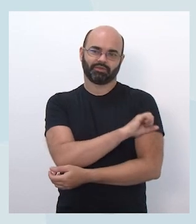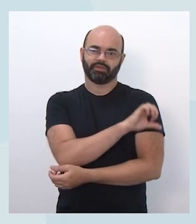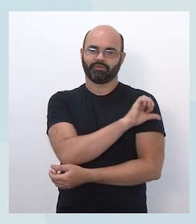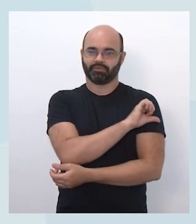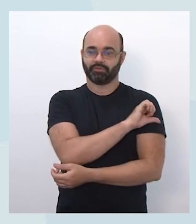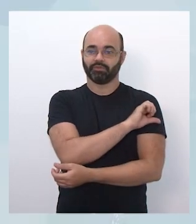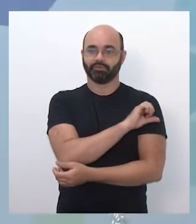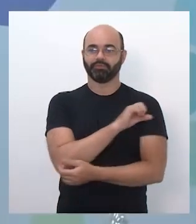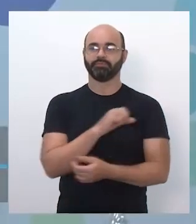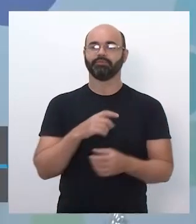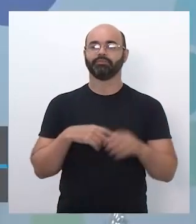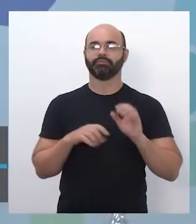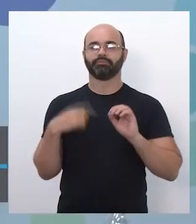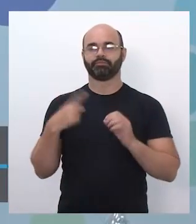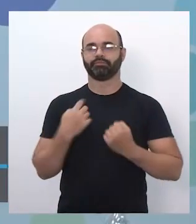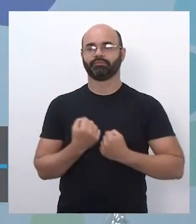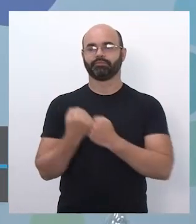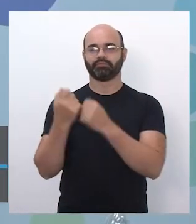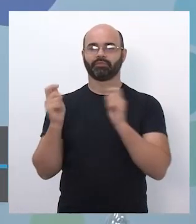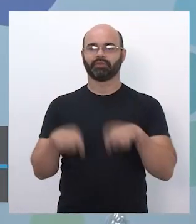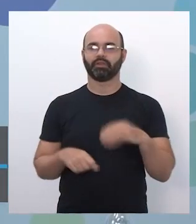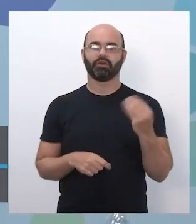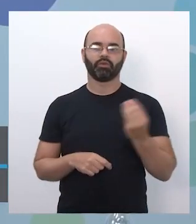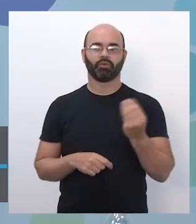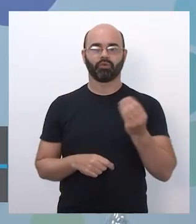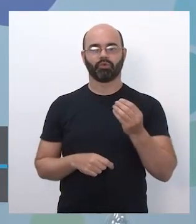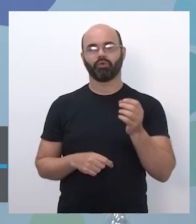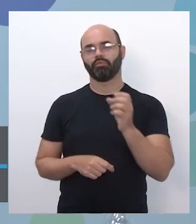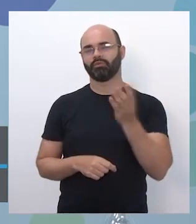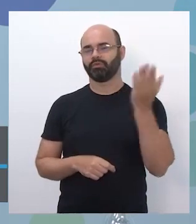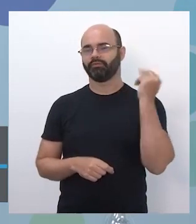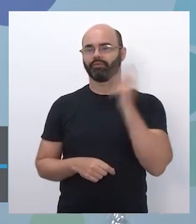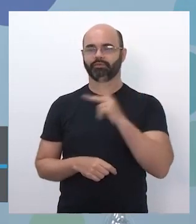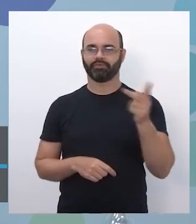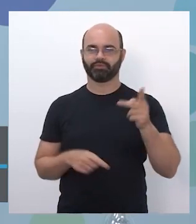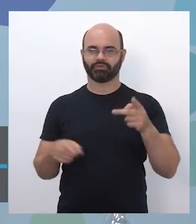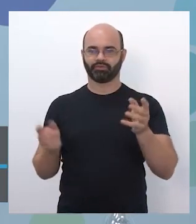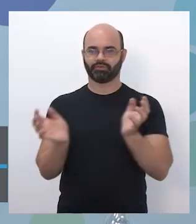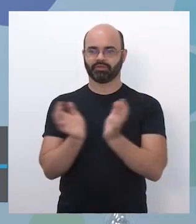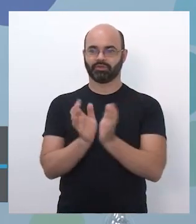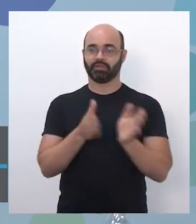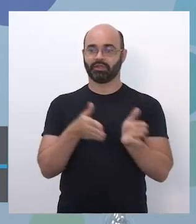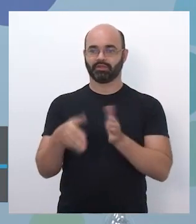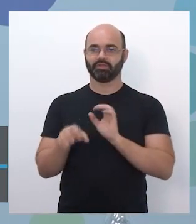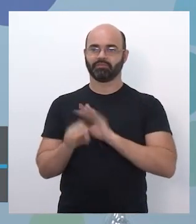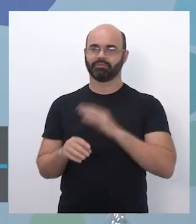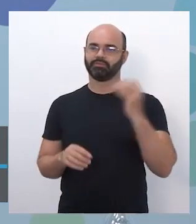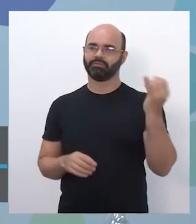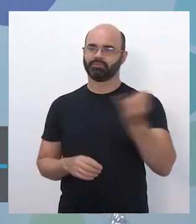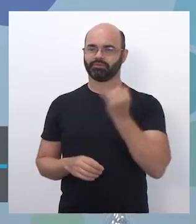sabemos aí que são os professores que já lecionaram para essa etapa, que é uma fase de muitas mudanças, muitas